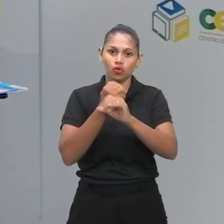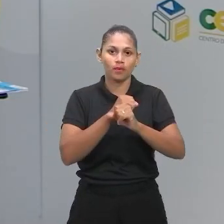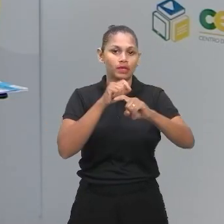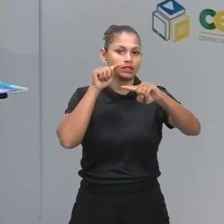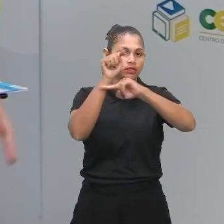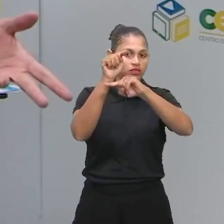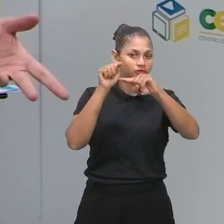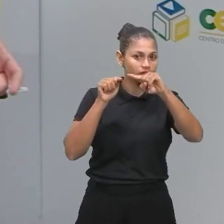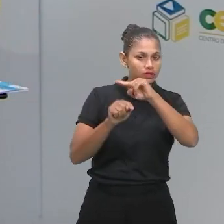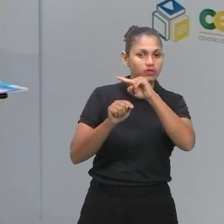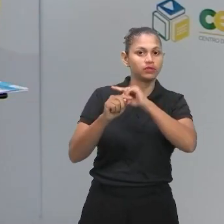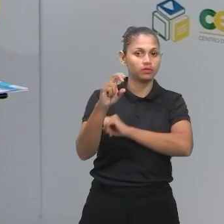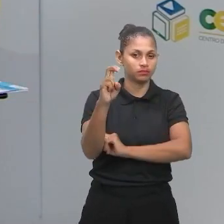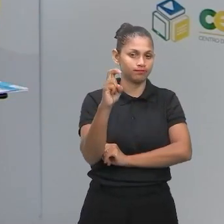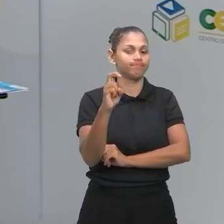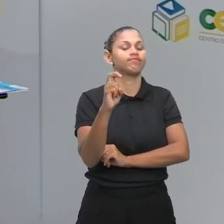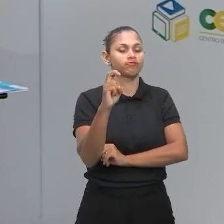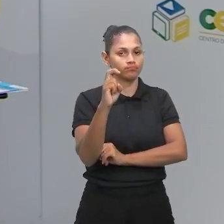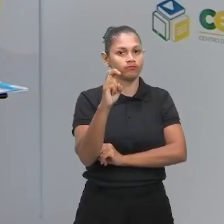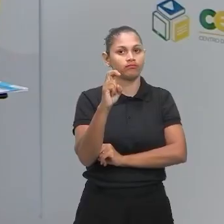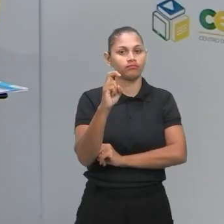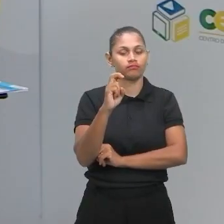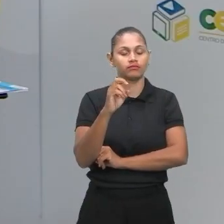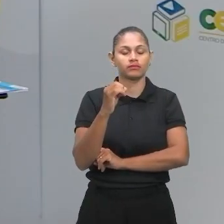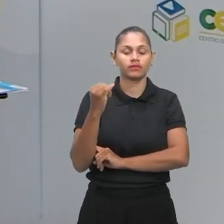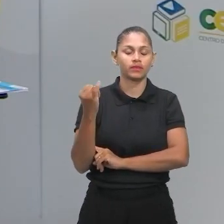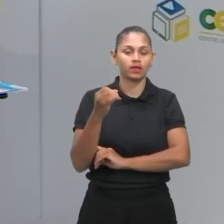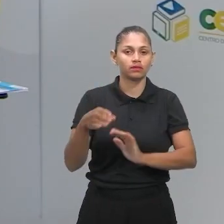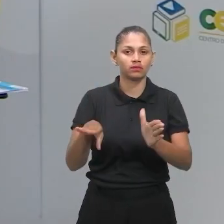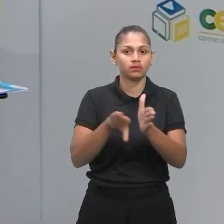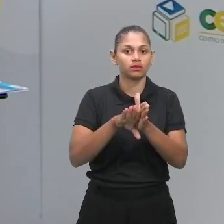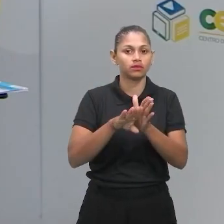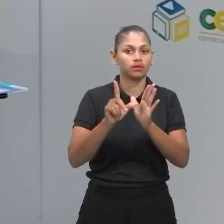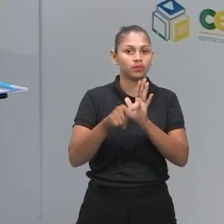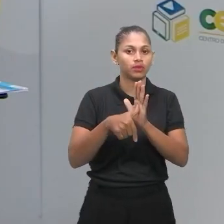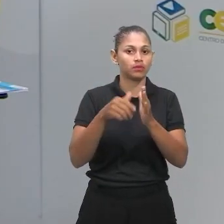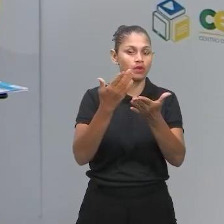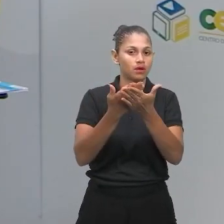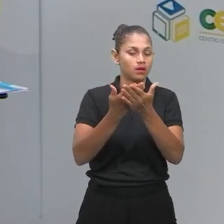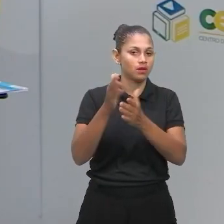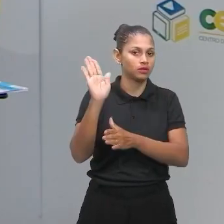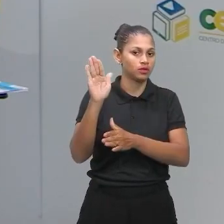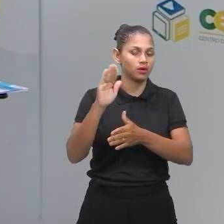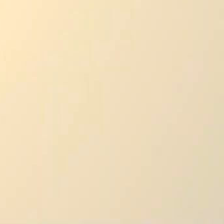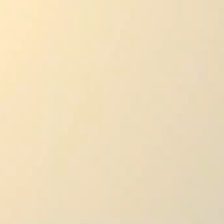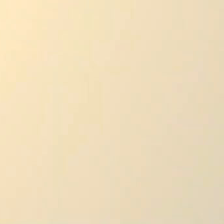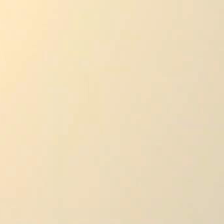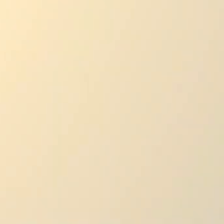cinco. Então, é isso. Até a nossa próxima aula e valeu!